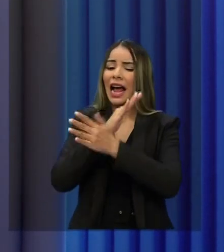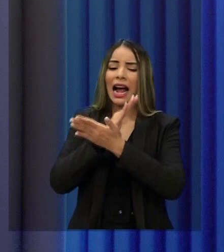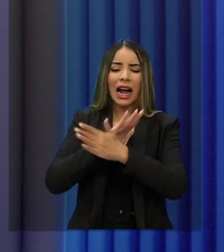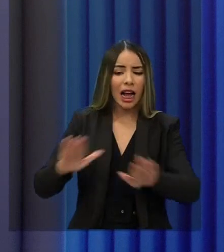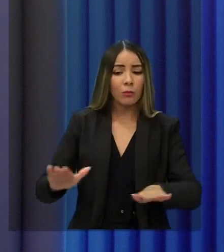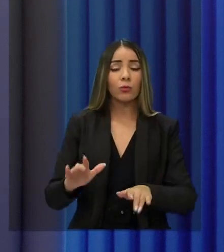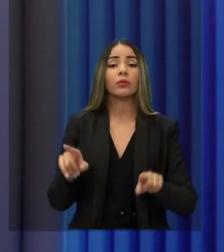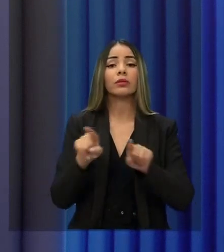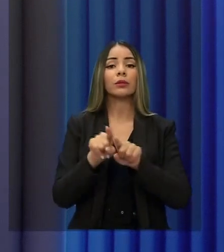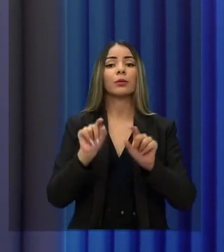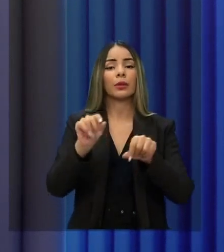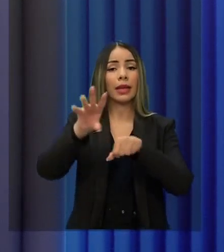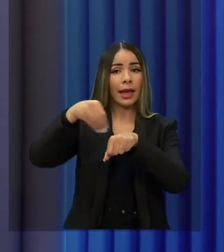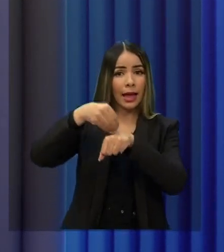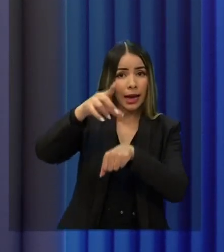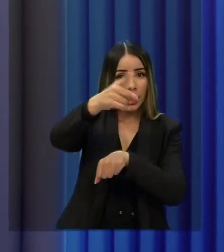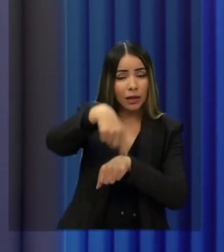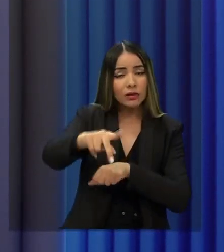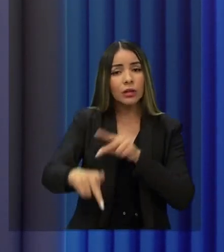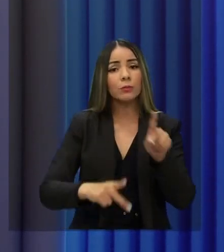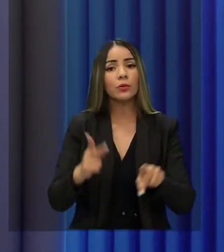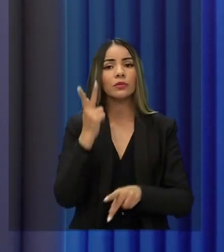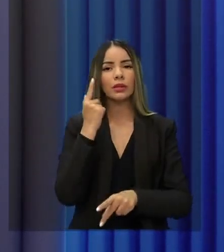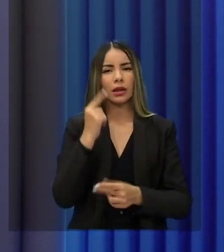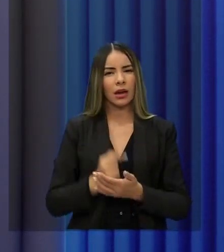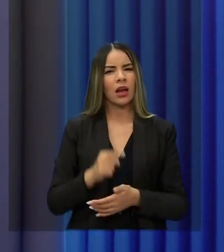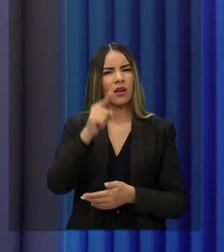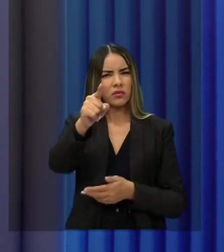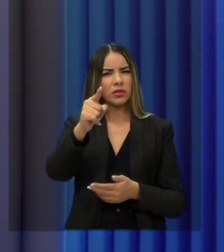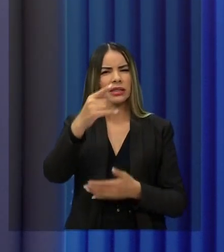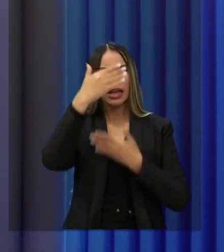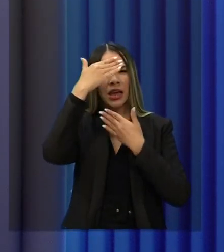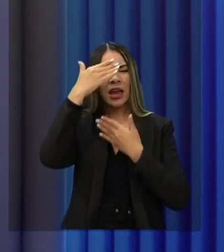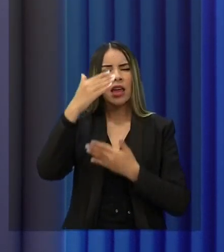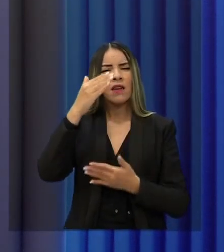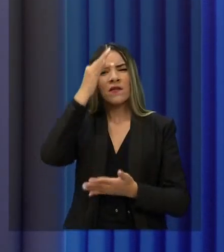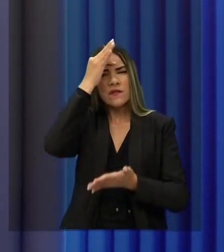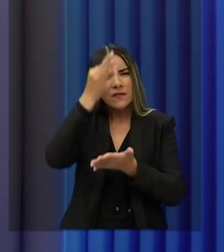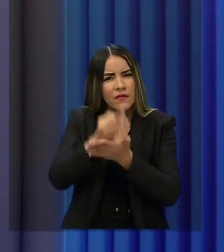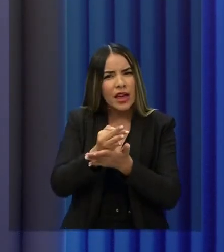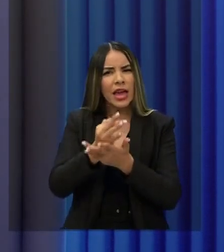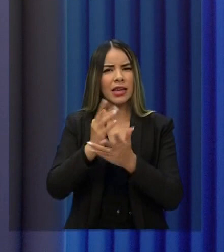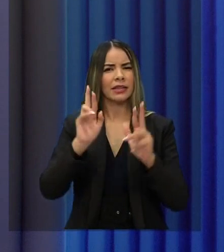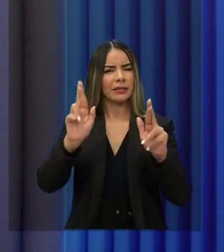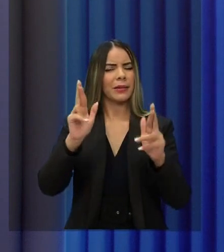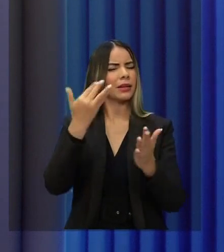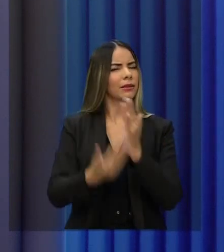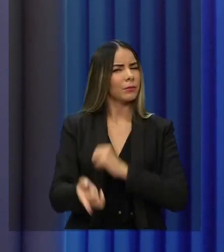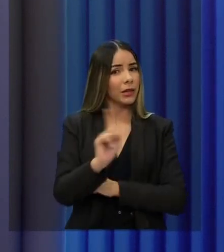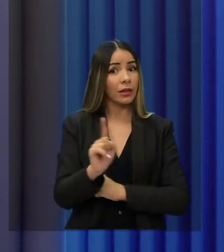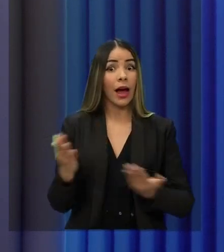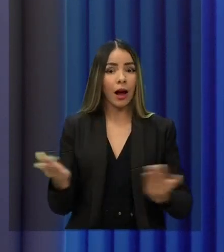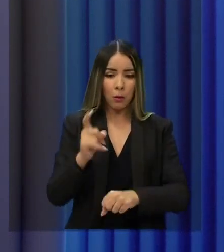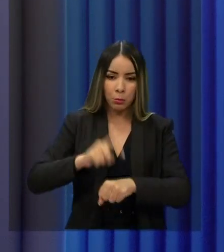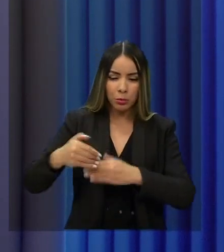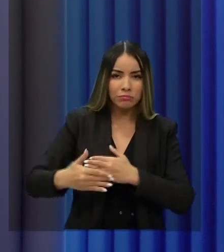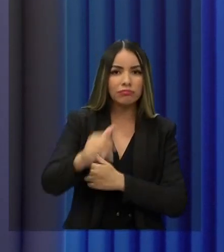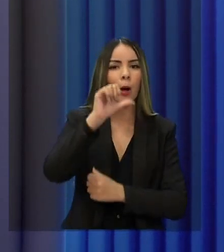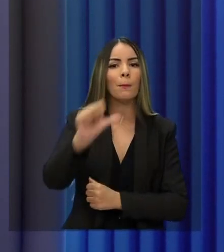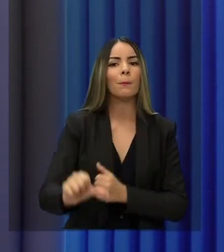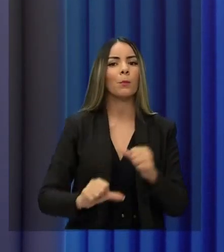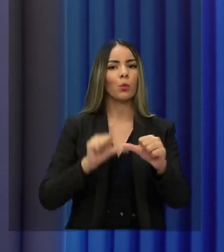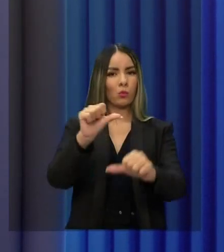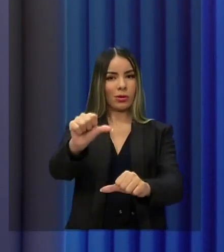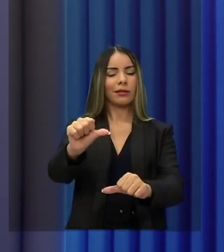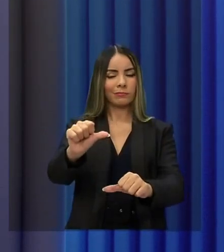queria deixar também um recado para vocês, cearense. Não perca a fé, não perca a esperança, porque a hora da mudança chegou, a hora da renovação em que